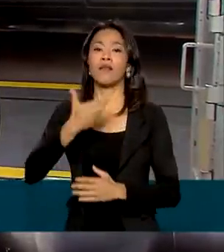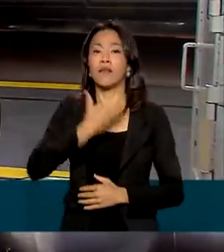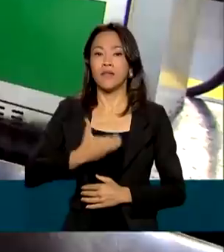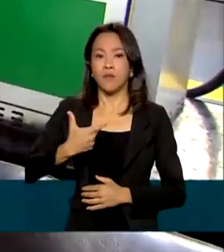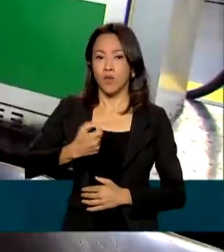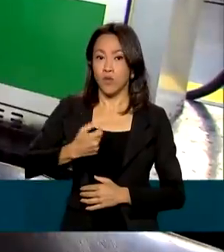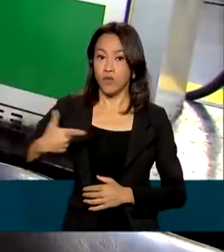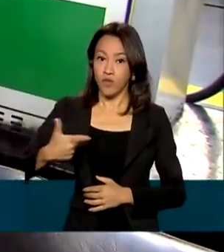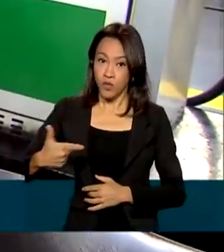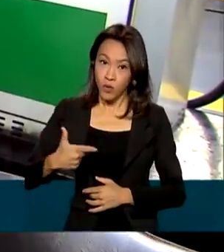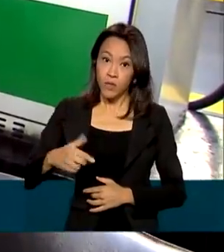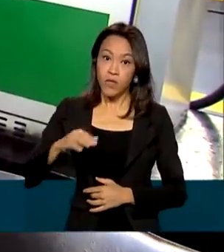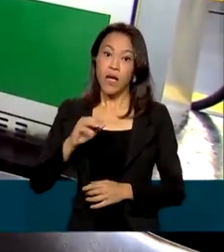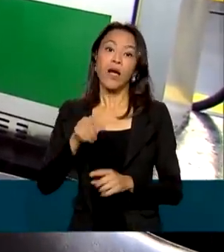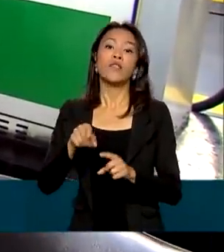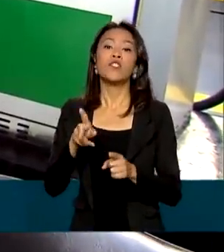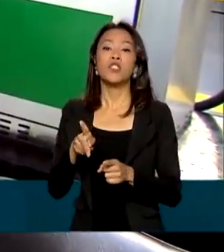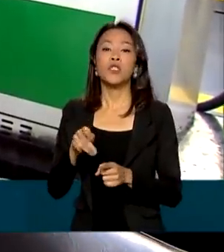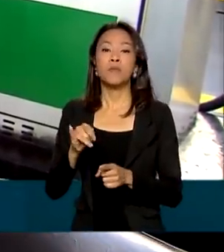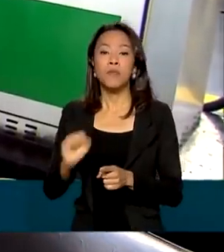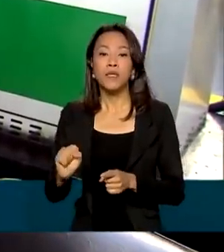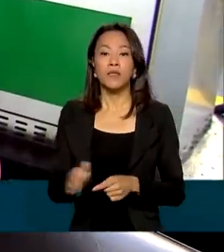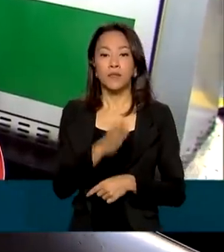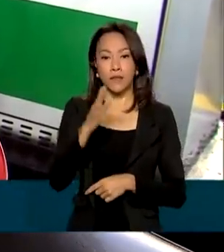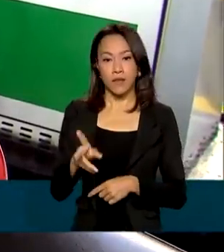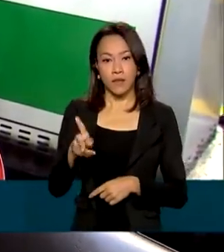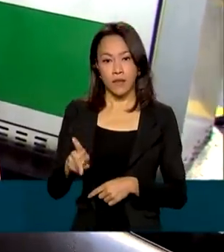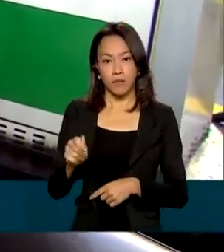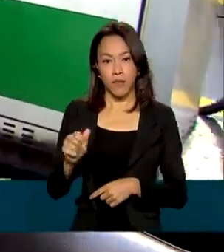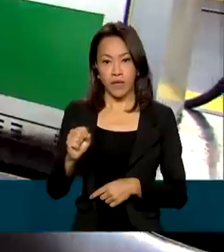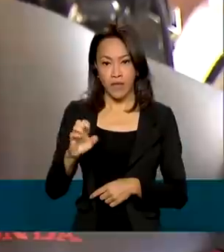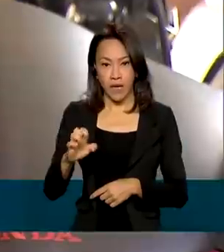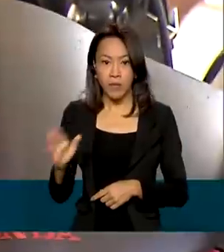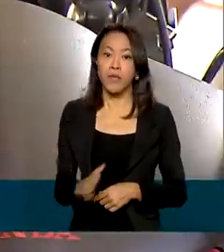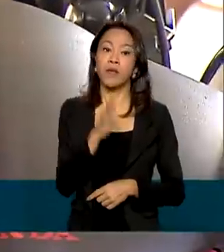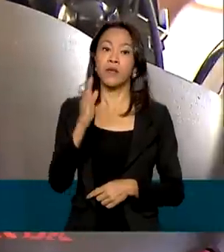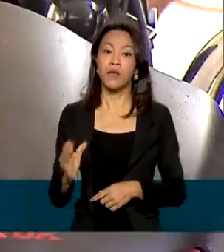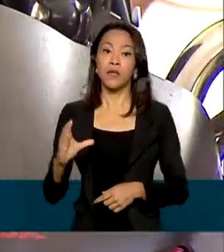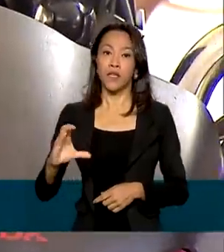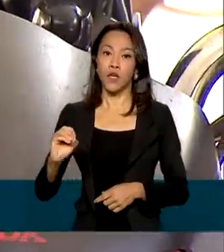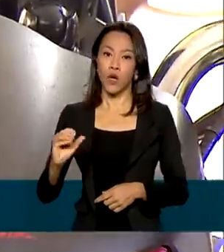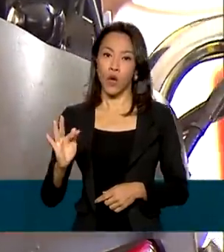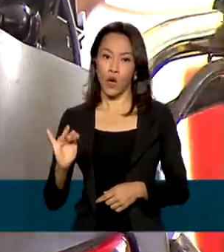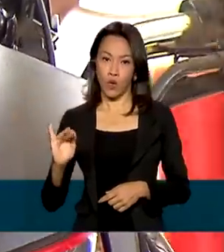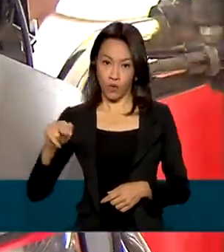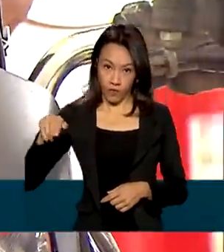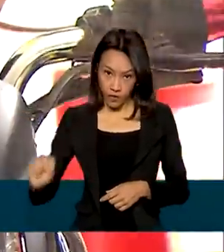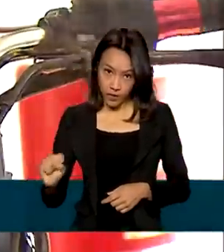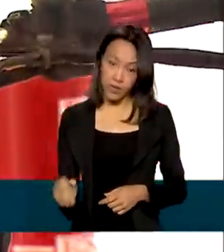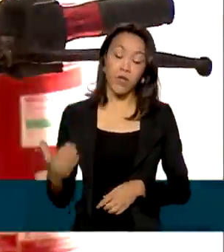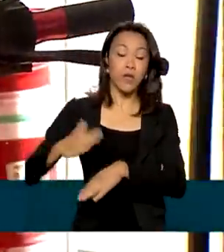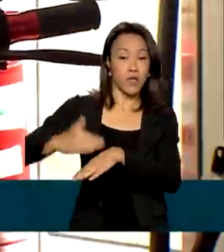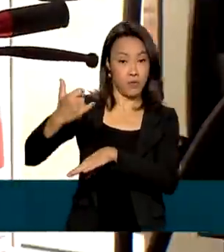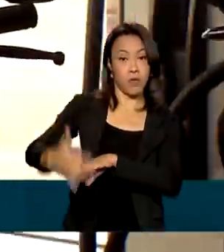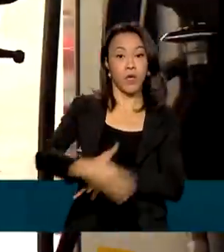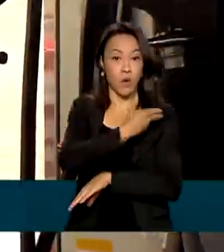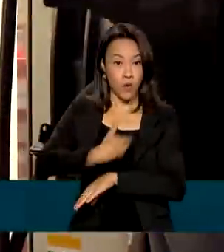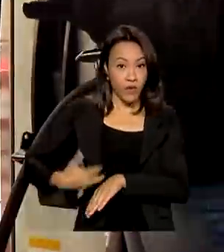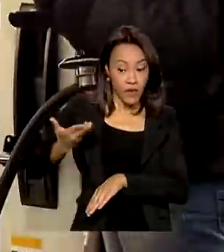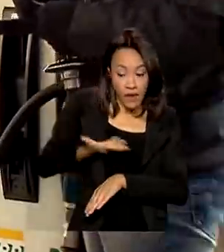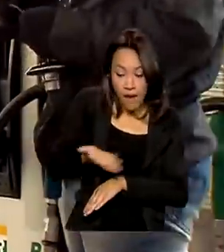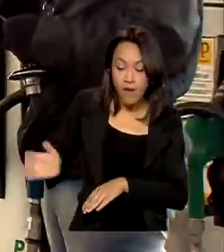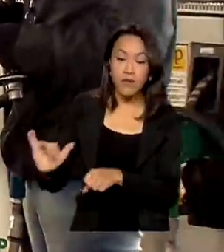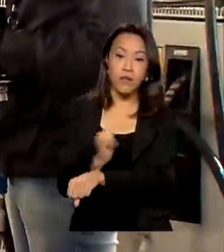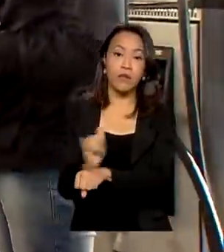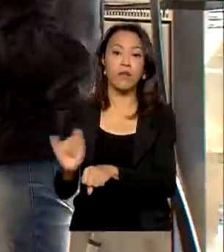as alíquotas de PIS-PASEP e da COFINS sobre os combustíveis. Segundo o governo, as medidas vão ajudar a